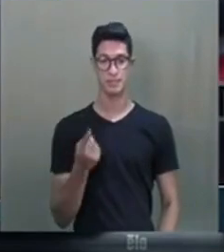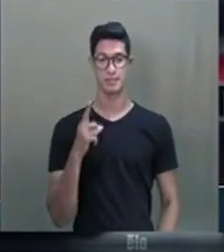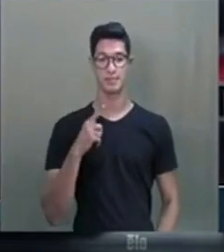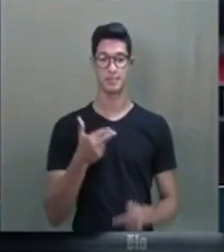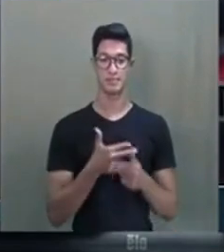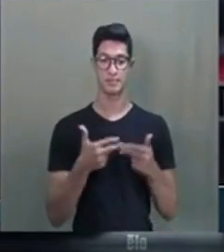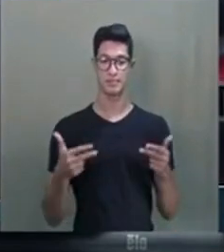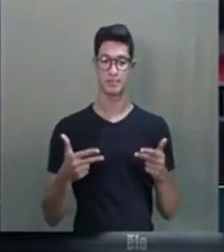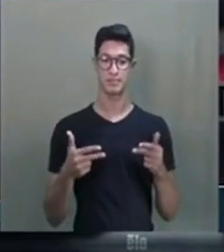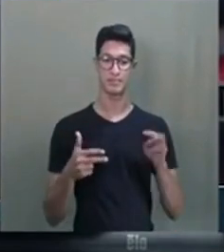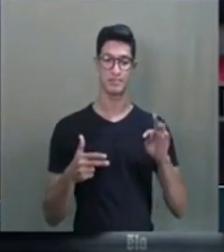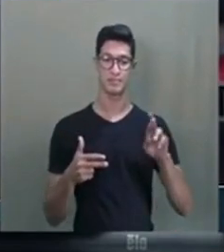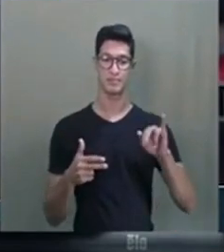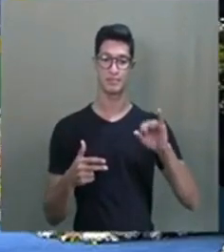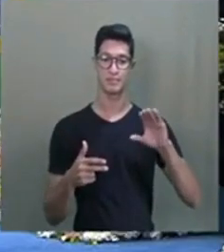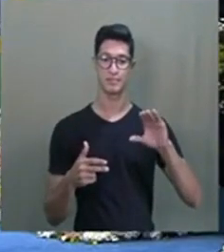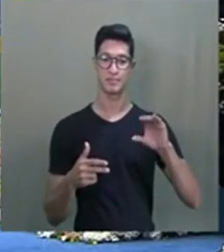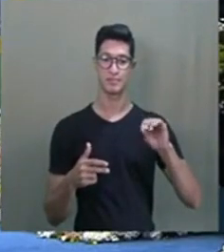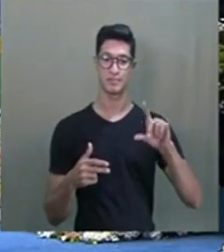coisa, somos tricolores,